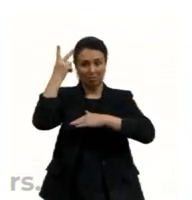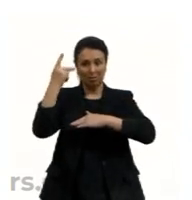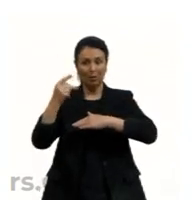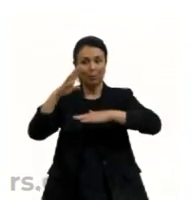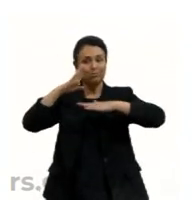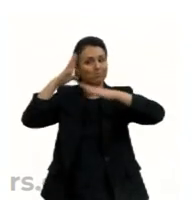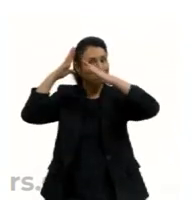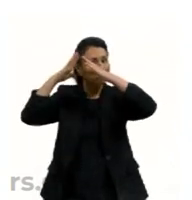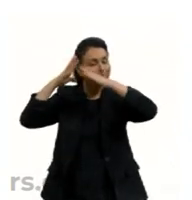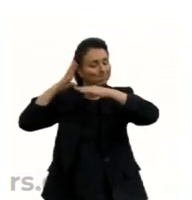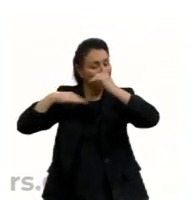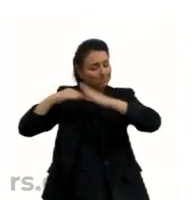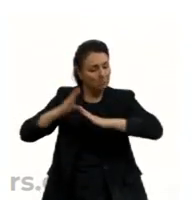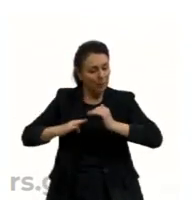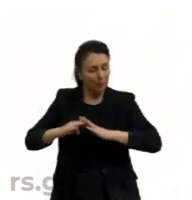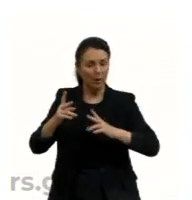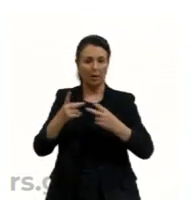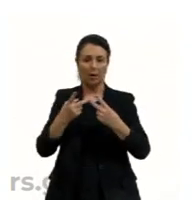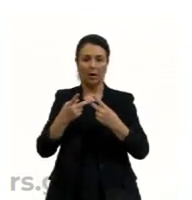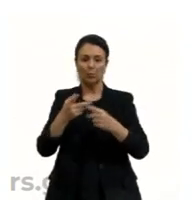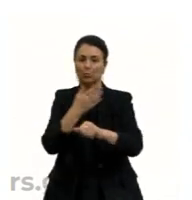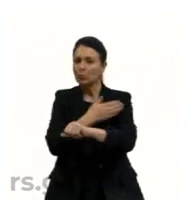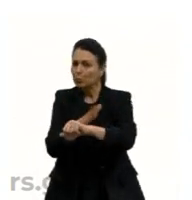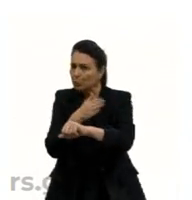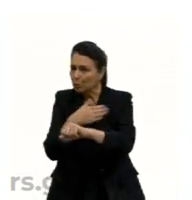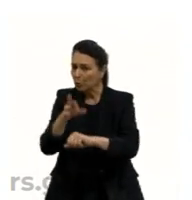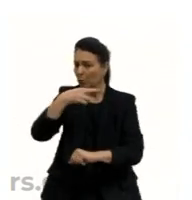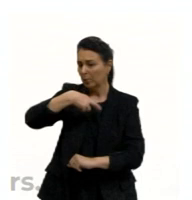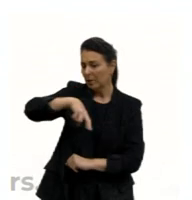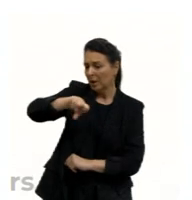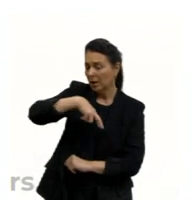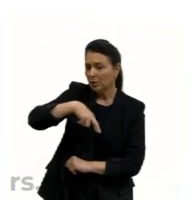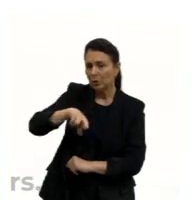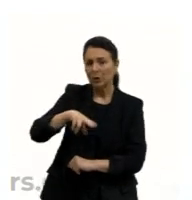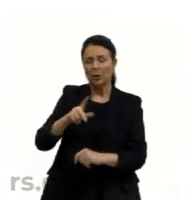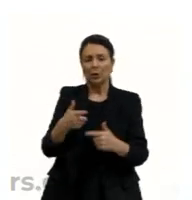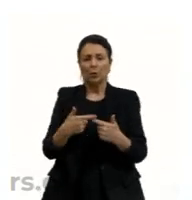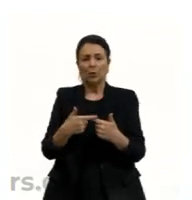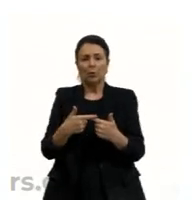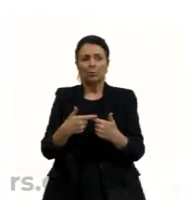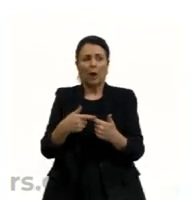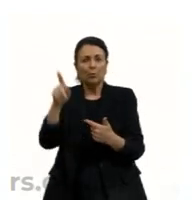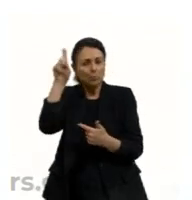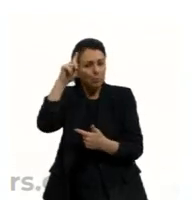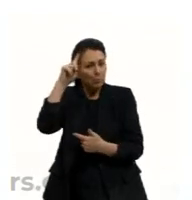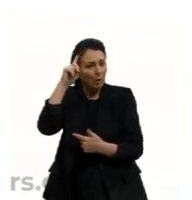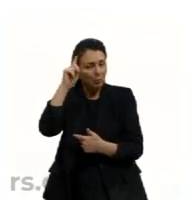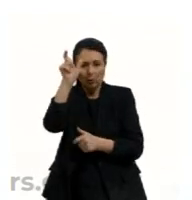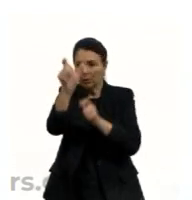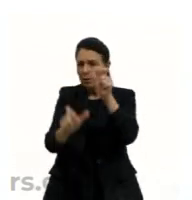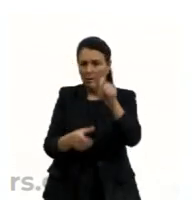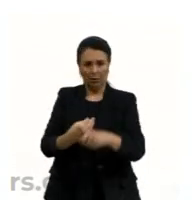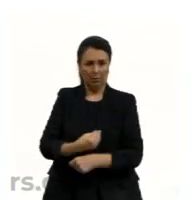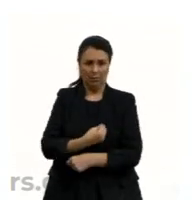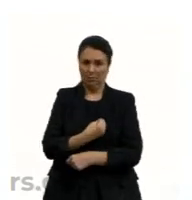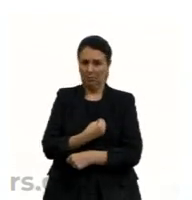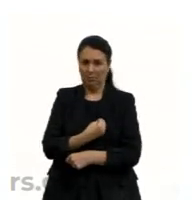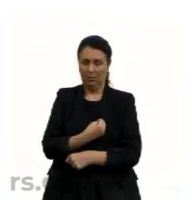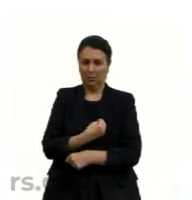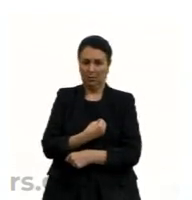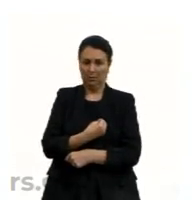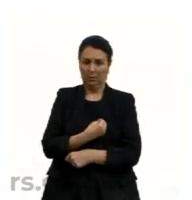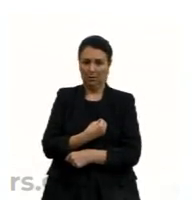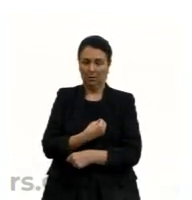vestimentos, os nossos hábitos religiosos, nossos hábitos, enfim, do dia a dia. Fazer esse processo, de